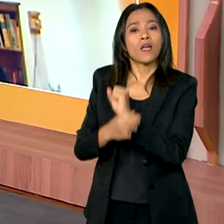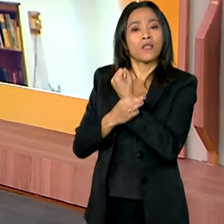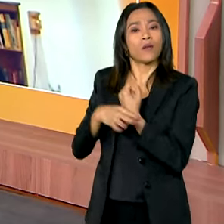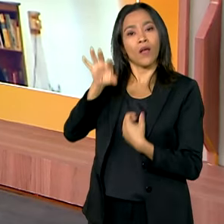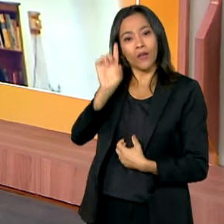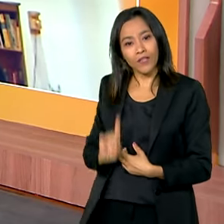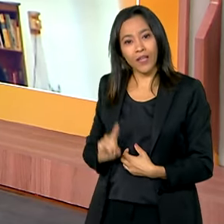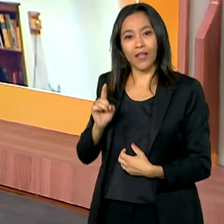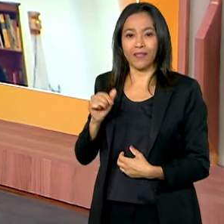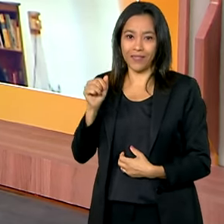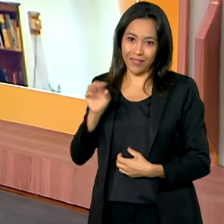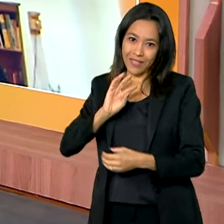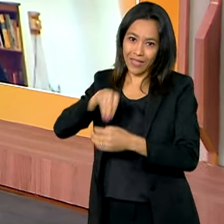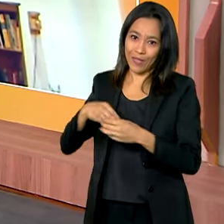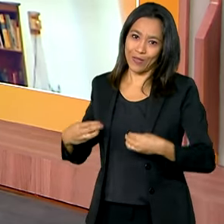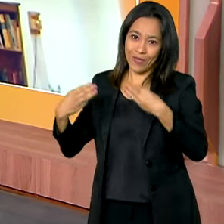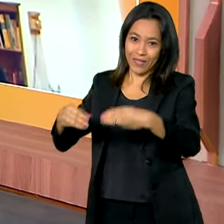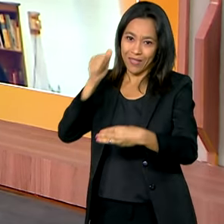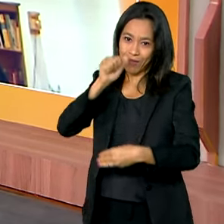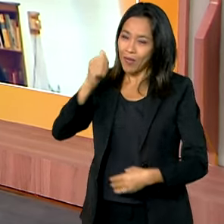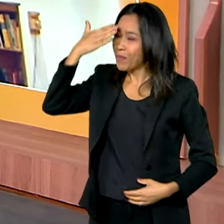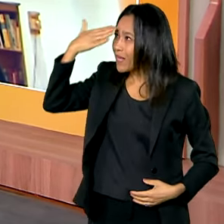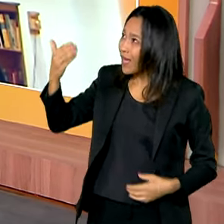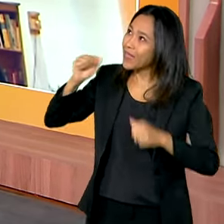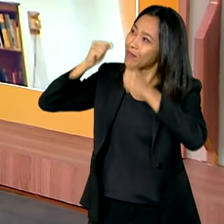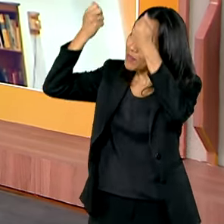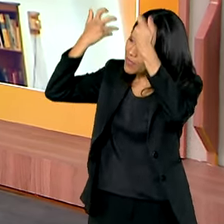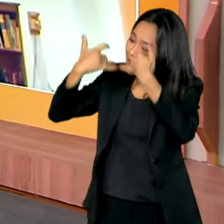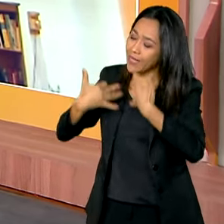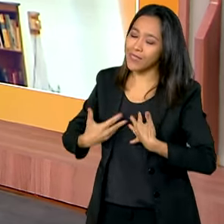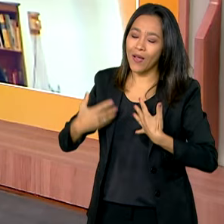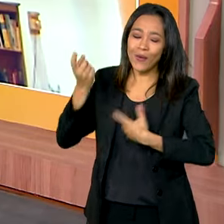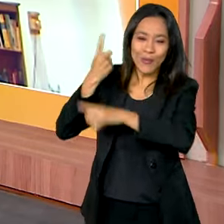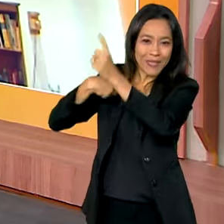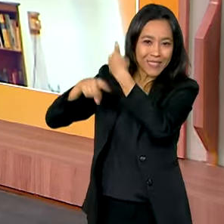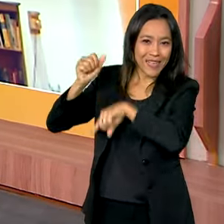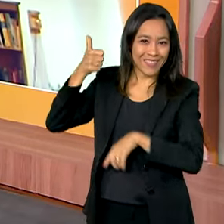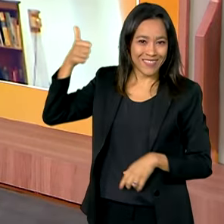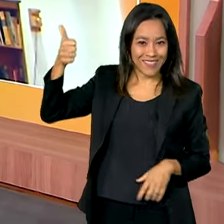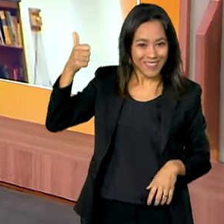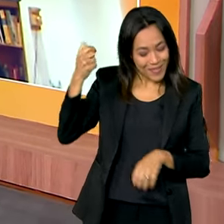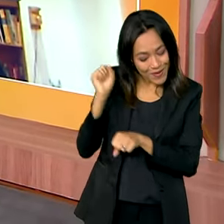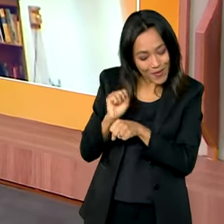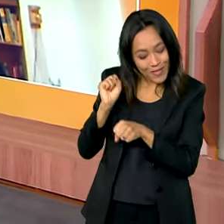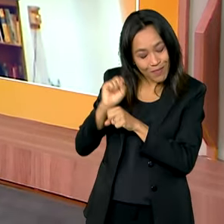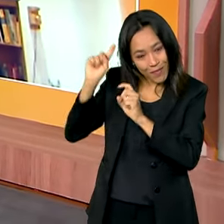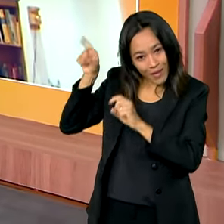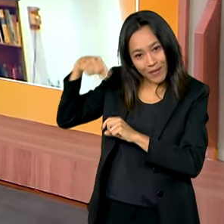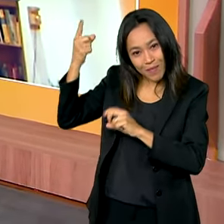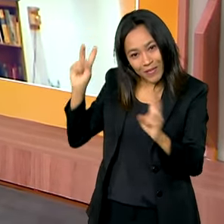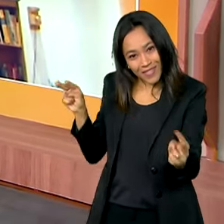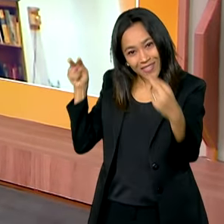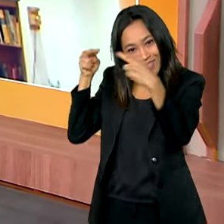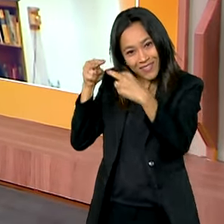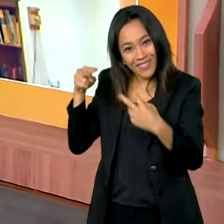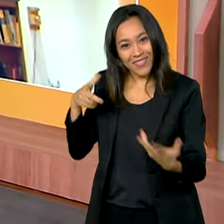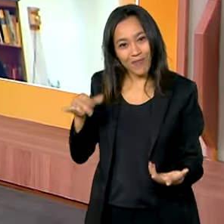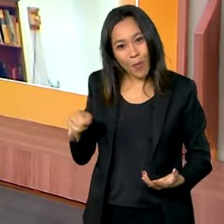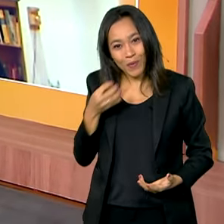das Mulheres. Eu agradeço muito os esclarecimentos, desejo sucesso na campanha e aguardo a senhora numa próxima oportunidade.